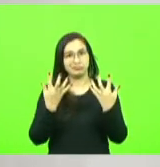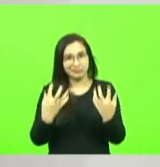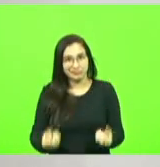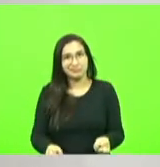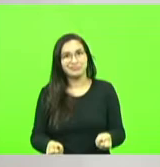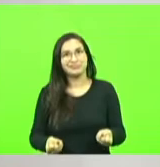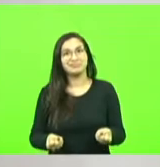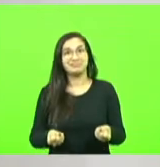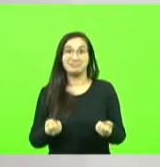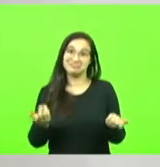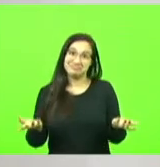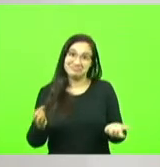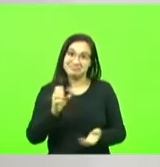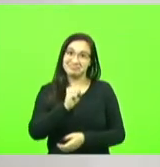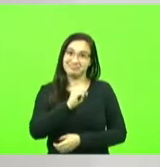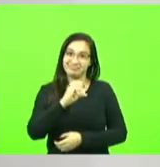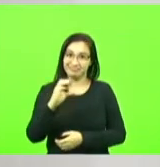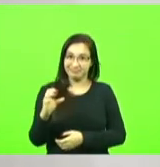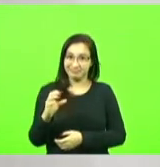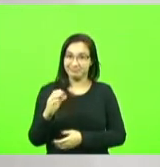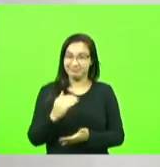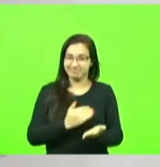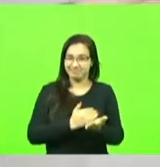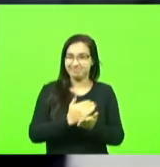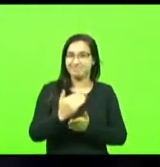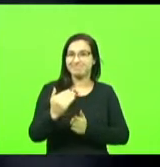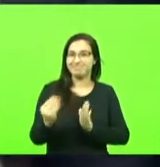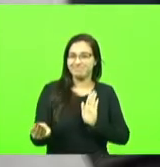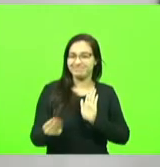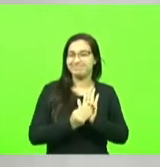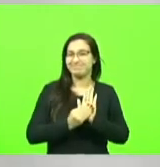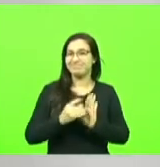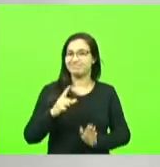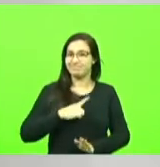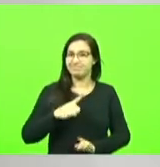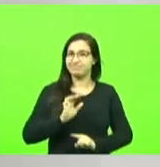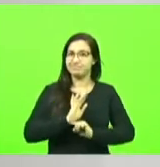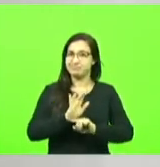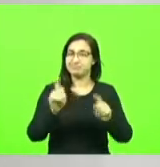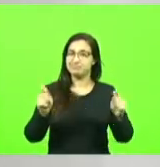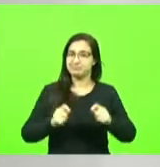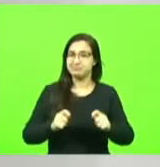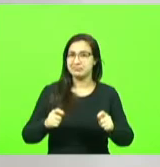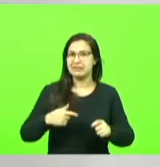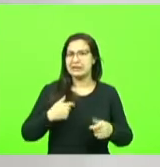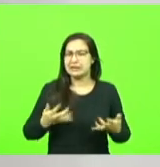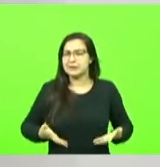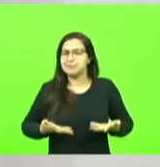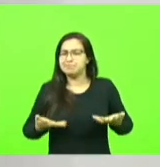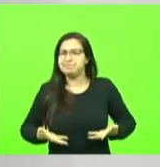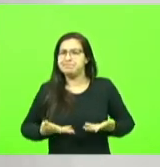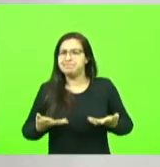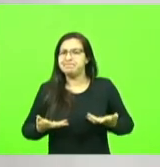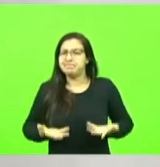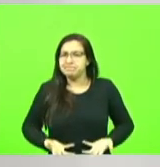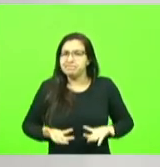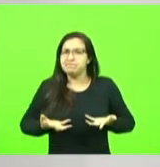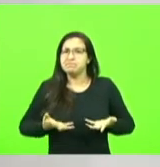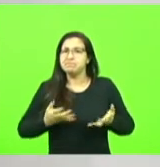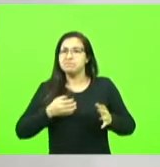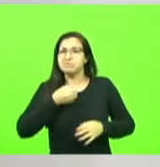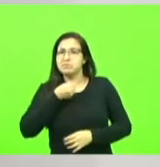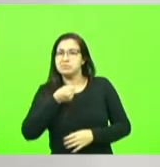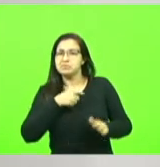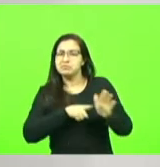e Santa Catarina passaria a ser contemplada motivado comecei a entrevistar colegas buscando